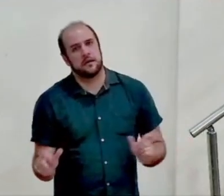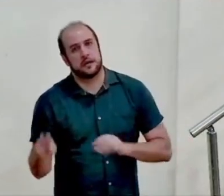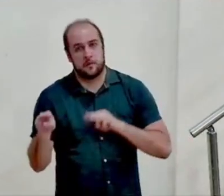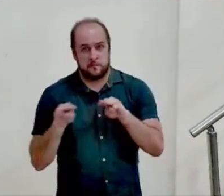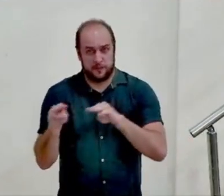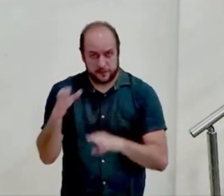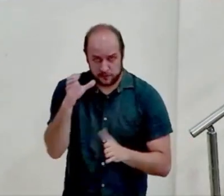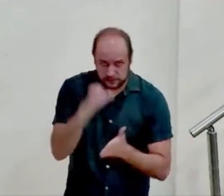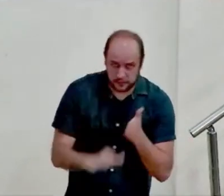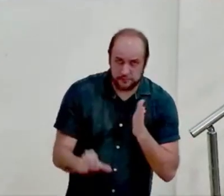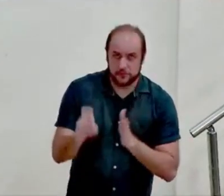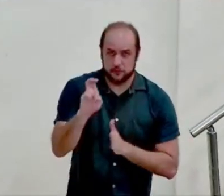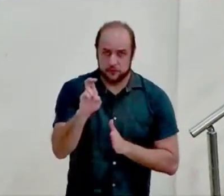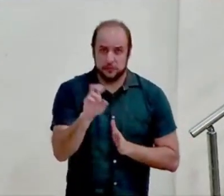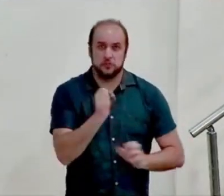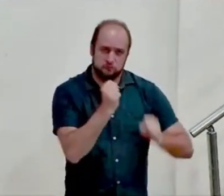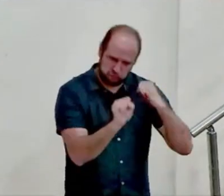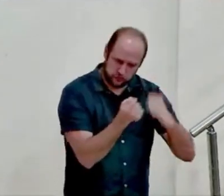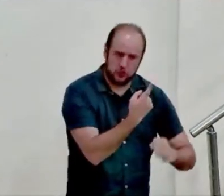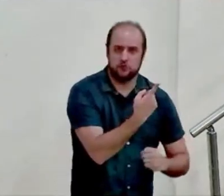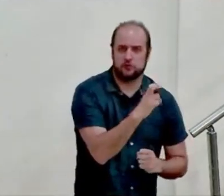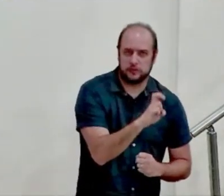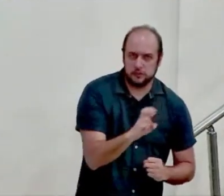capítulo 5 e o Salmo de número 15.